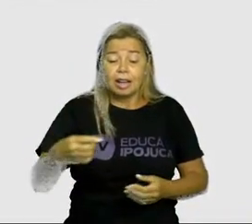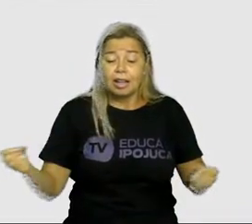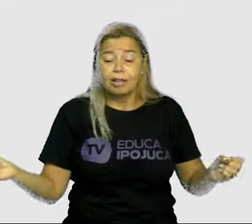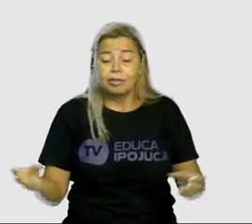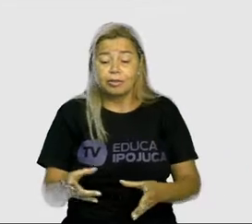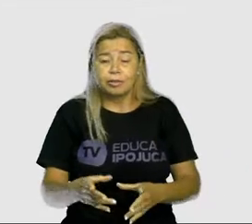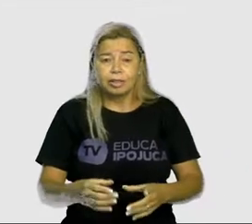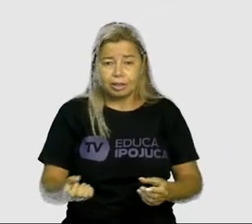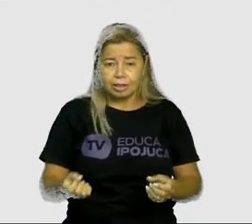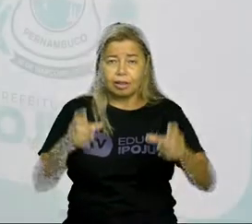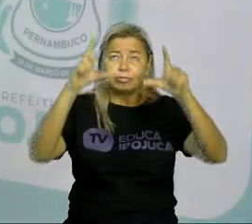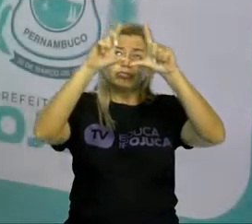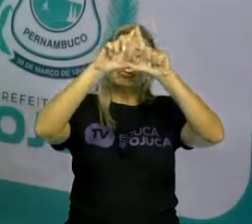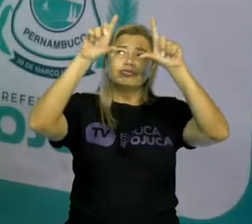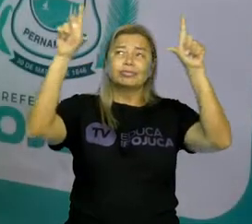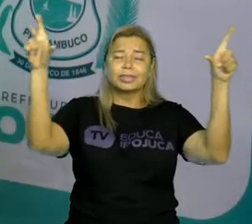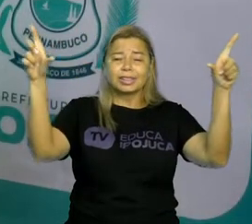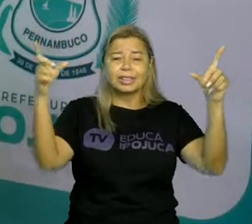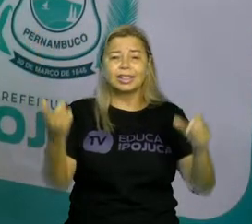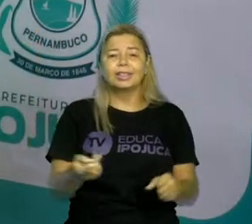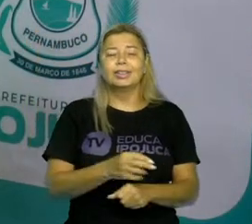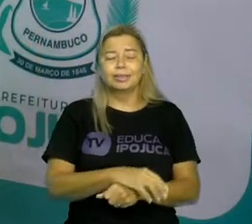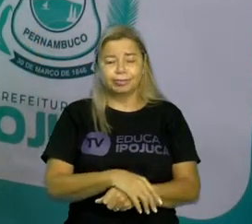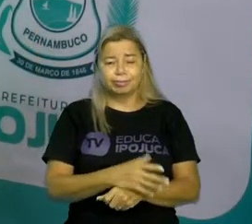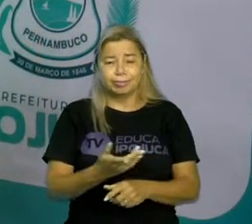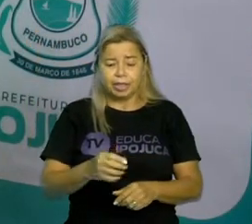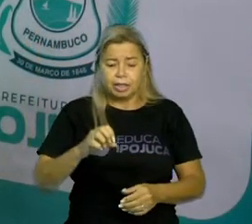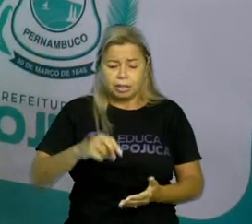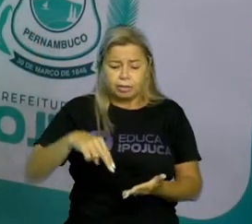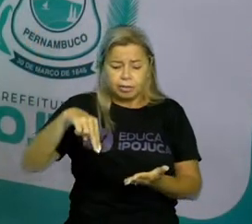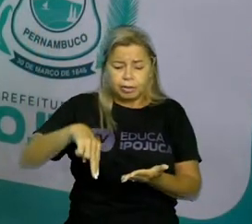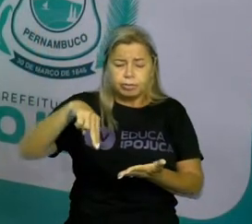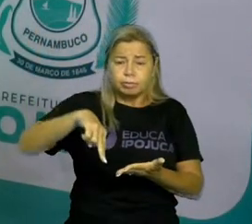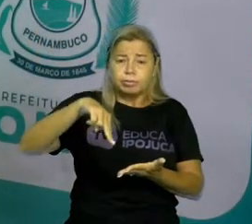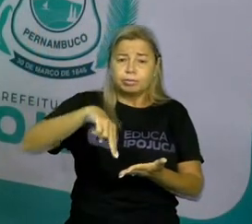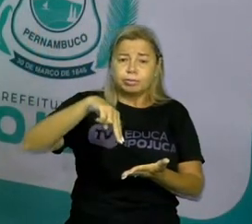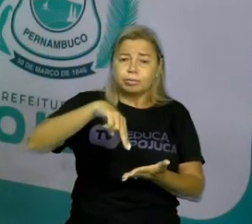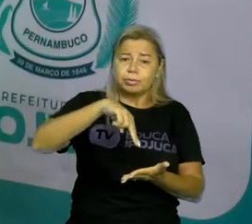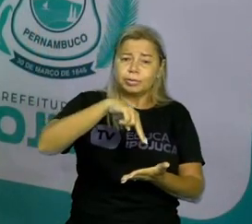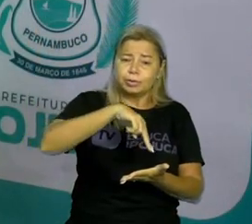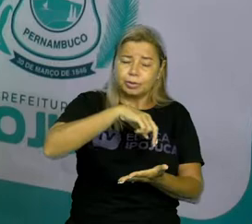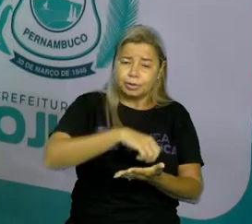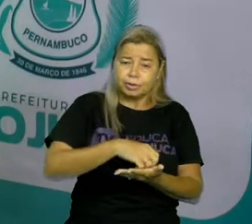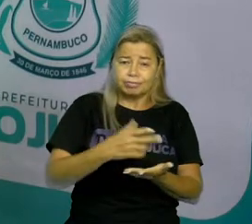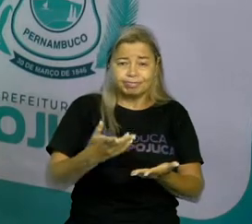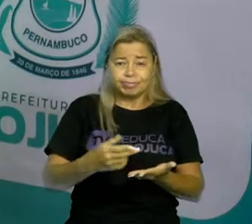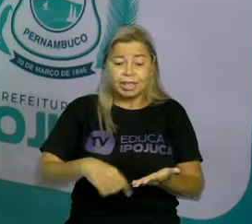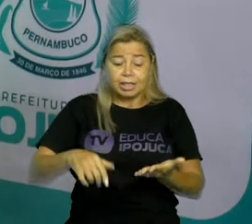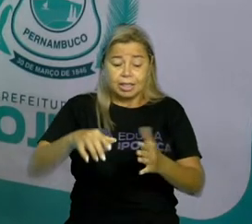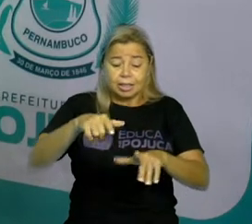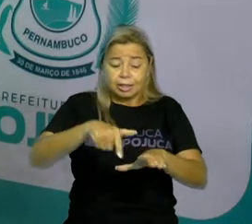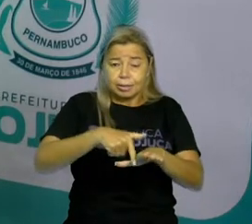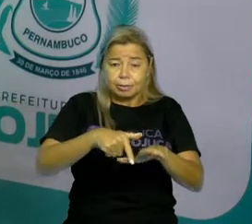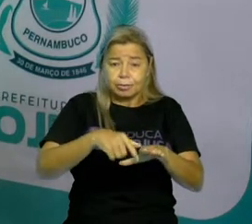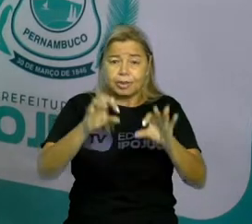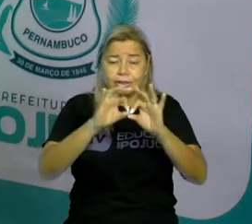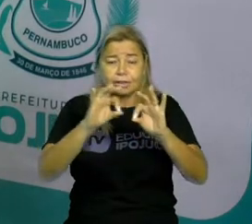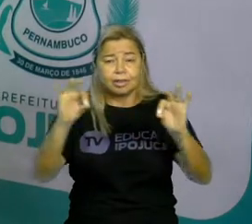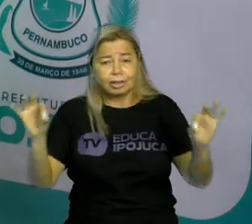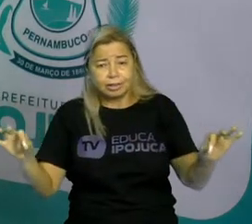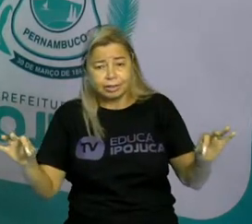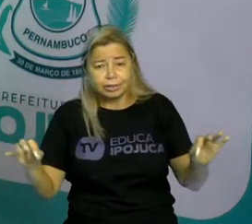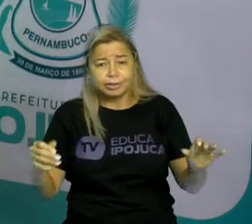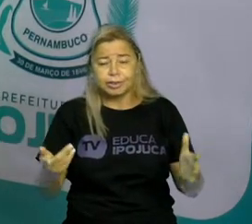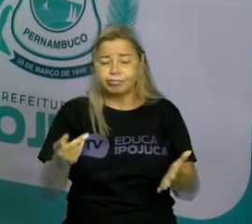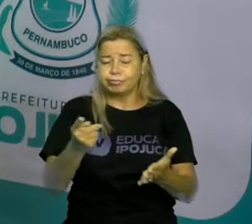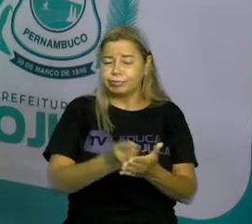tem que chegar da terra até o céu, de acordo com as casinhas que a gente vai evoluindo. Se pisar na linha, volta. É outra pessoa,